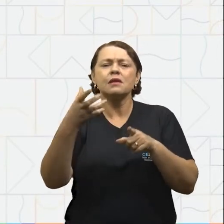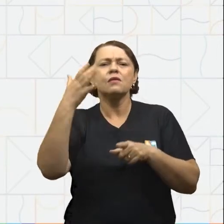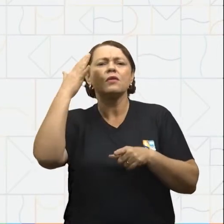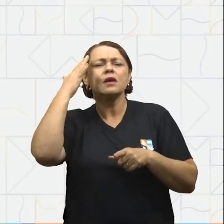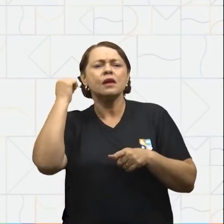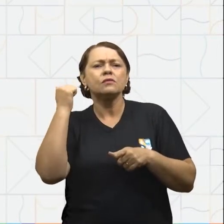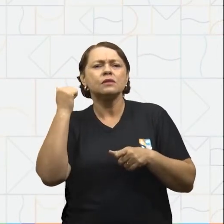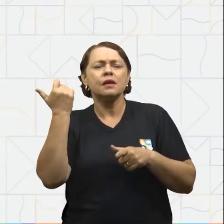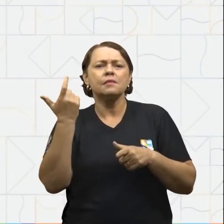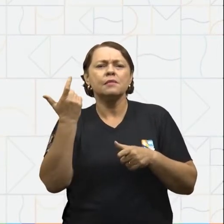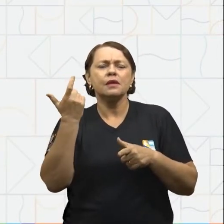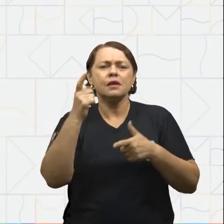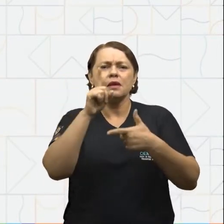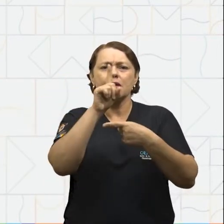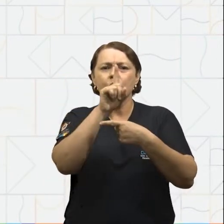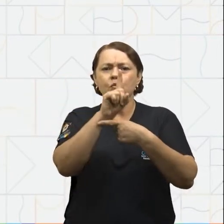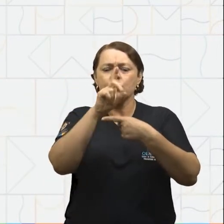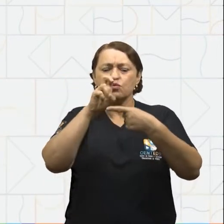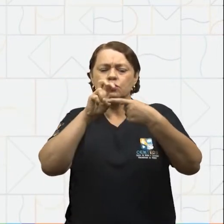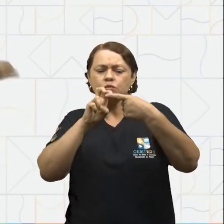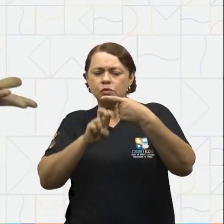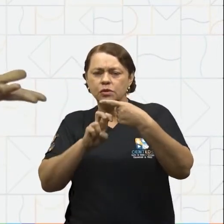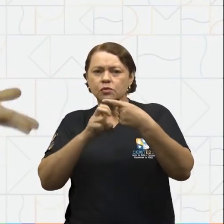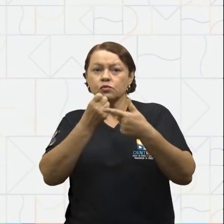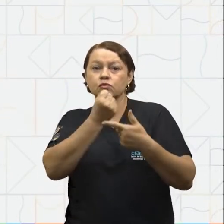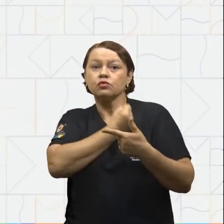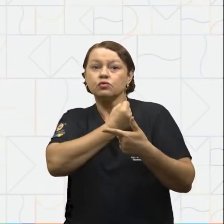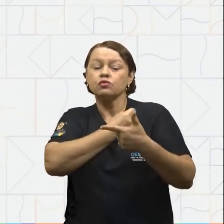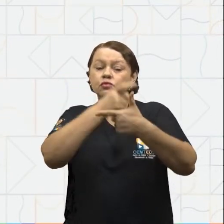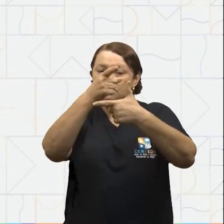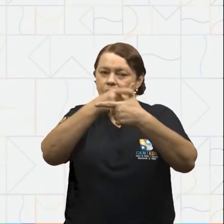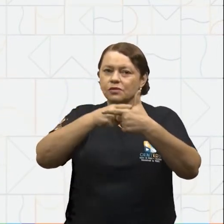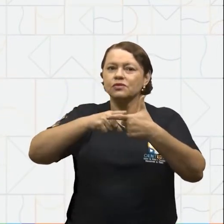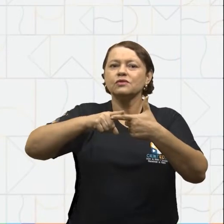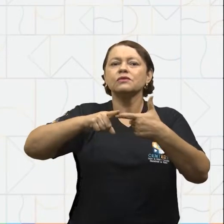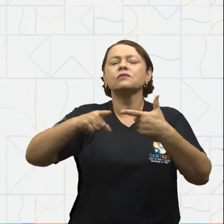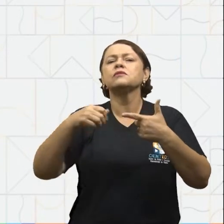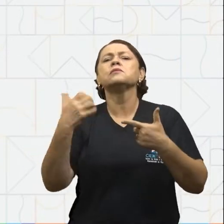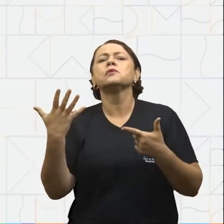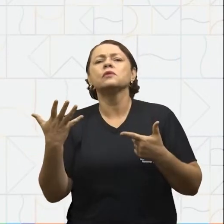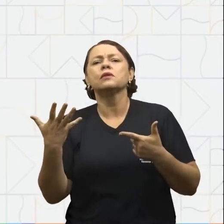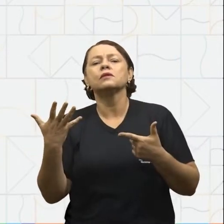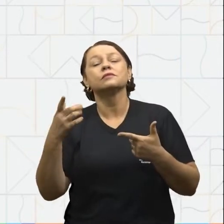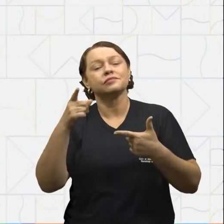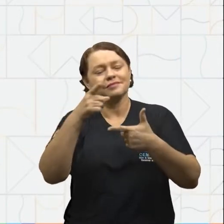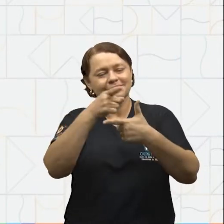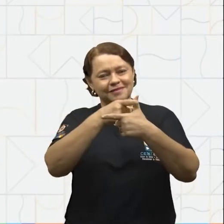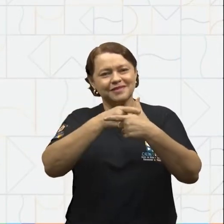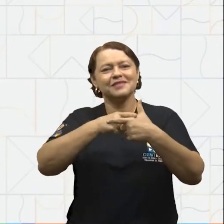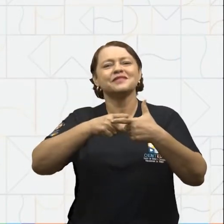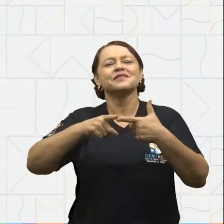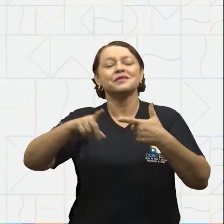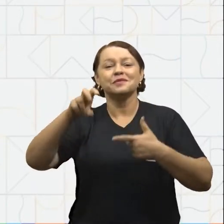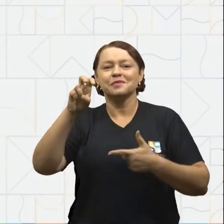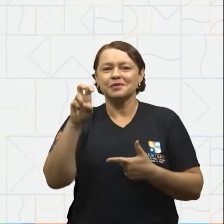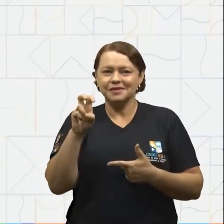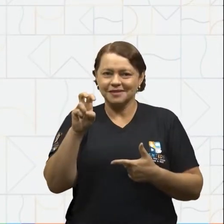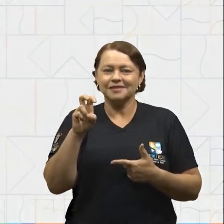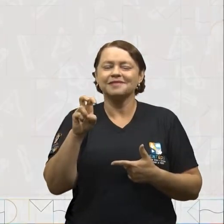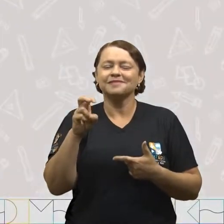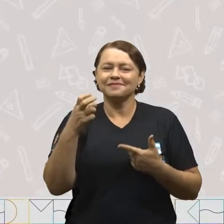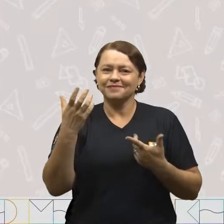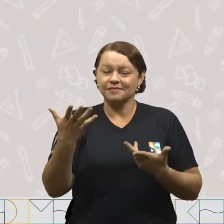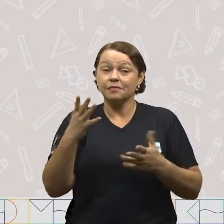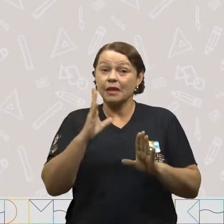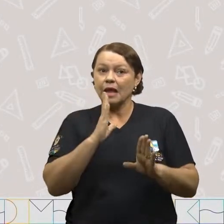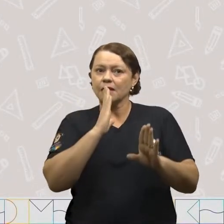quero saber a quinta parte de um número, eu divido ele por quanto? Eu divido ele por cinco.